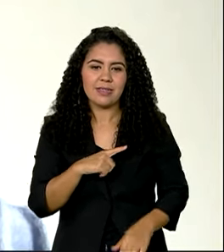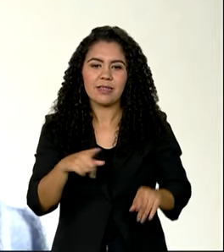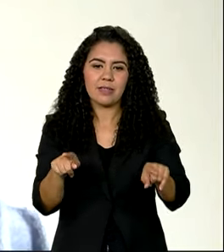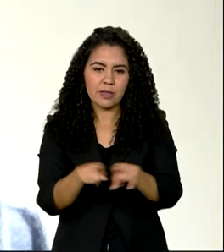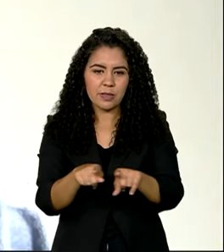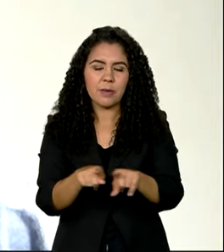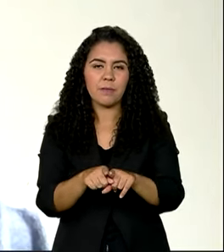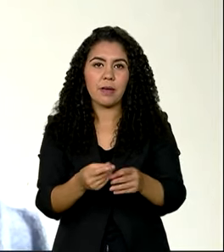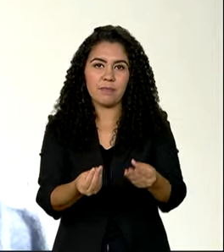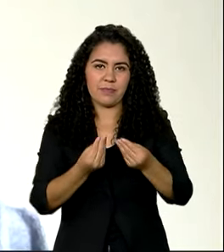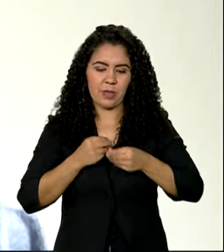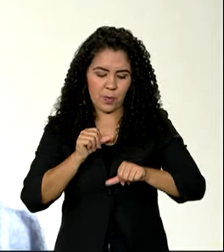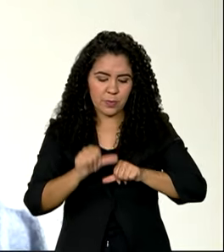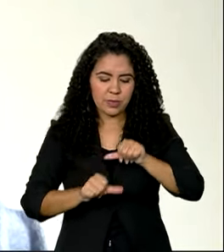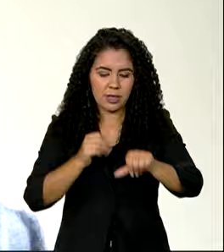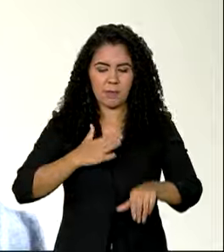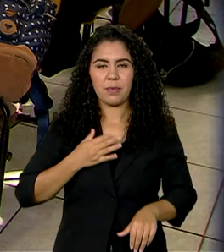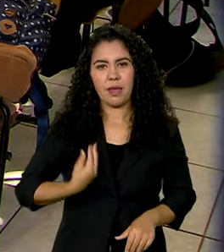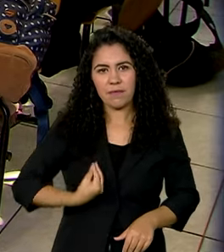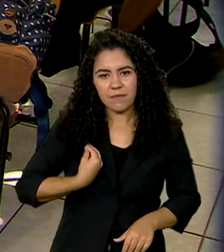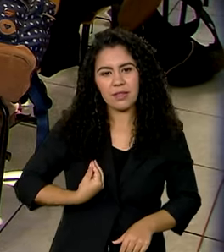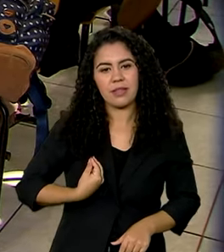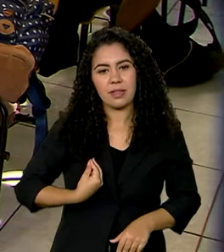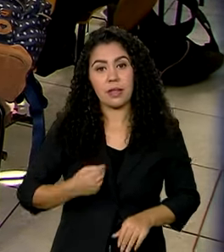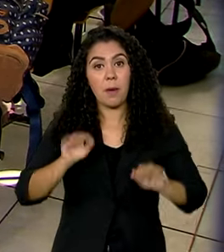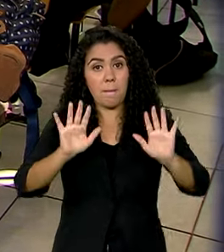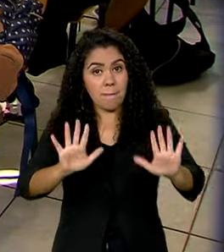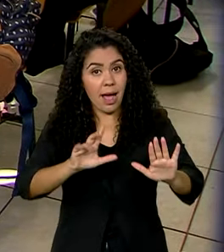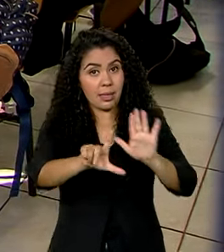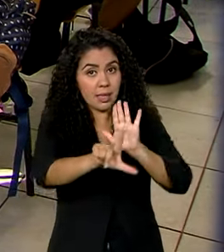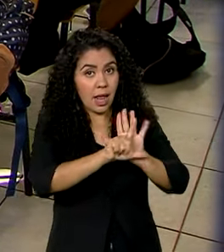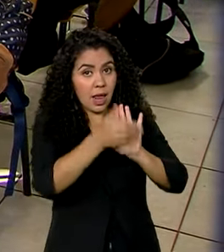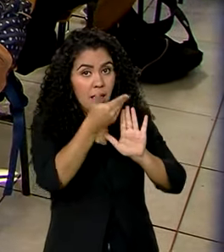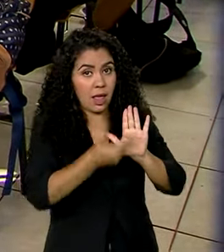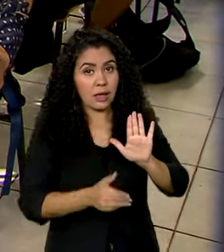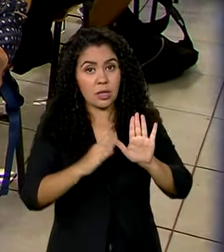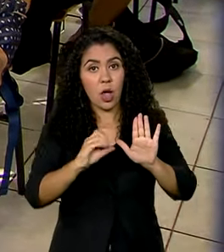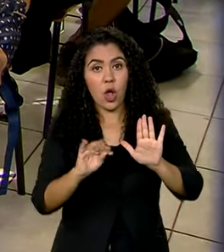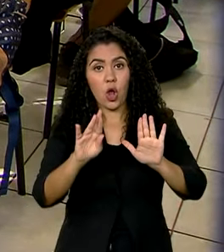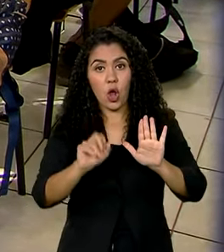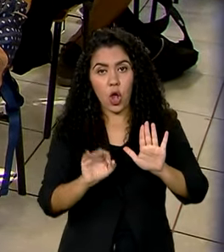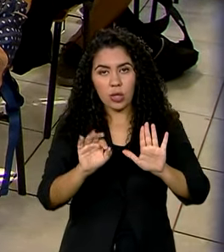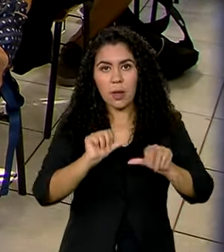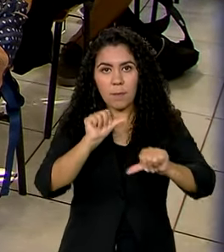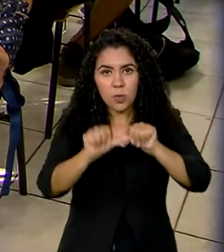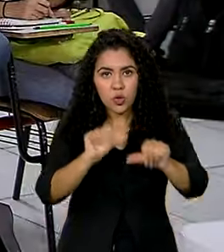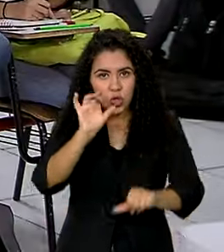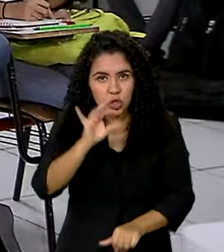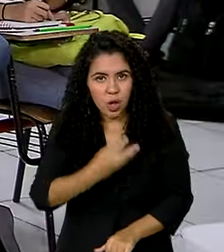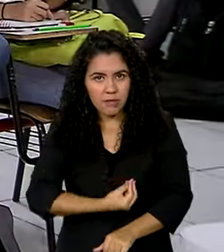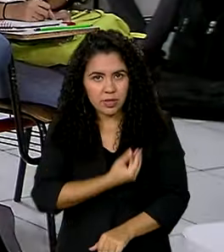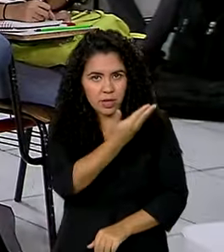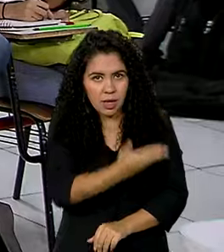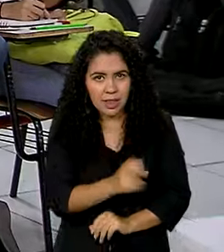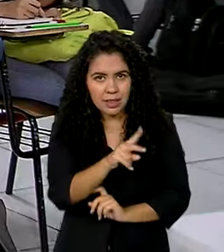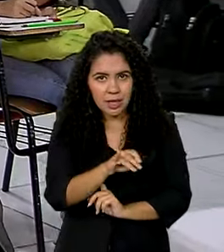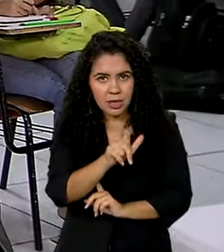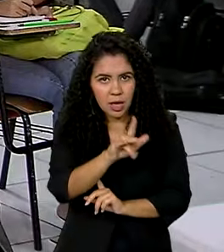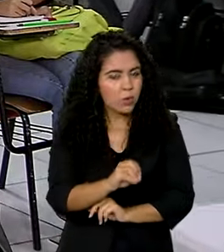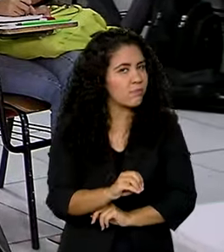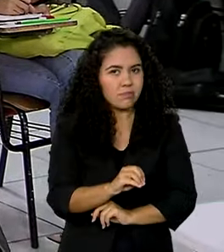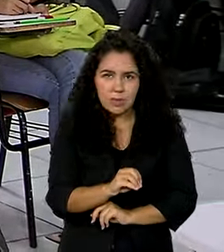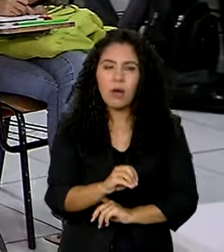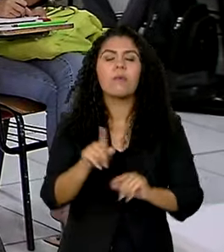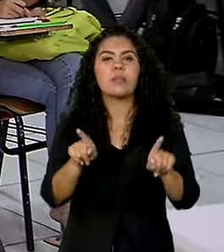certa forma, está mudando a minha vida, a minha realidade. Mas a lei de cotas não mudou só a vida do Danilo. Segundo a Unifesp,